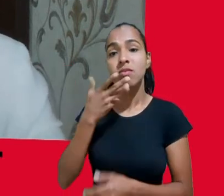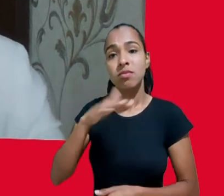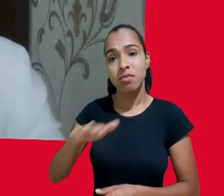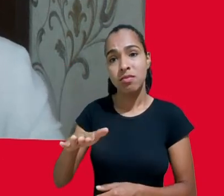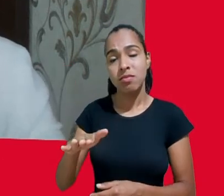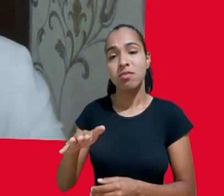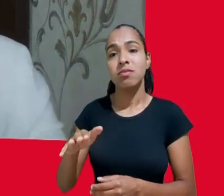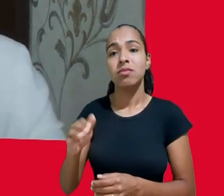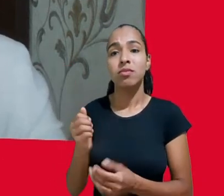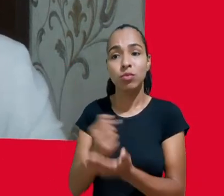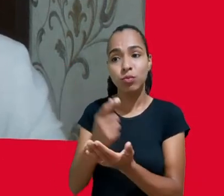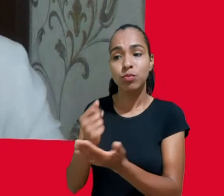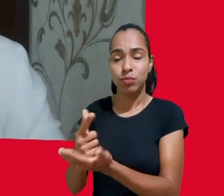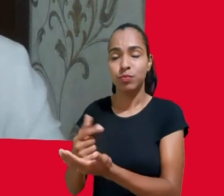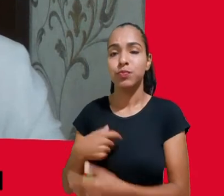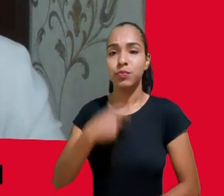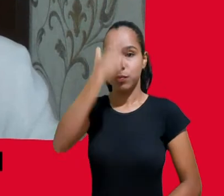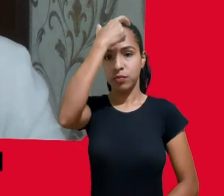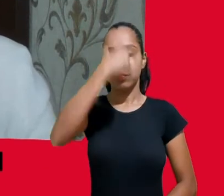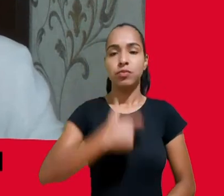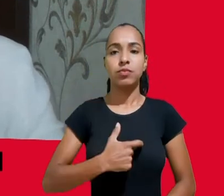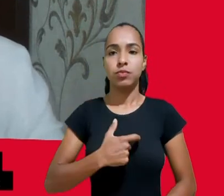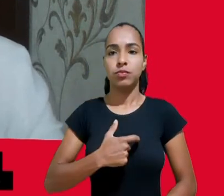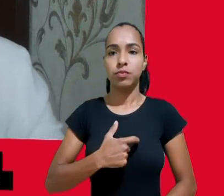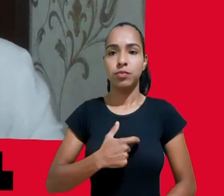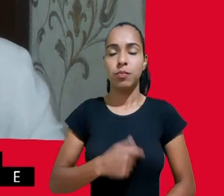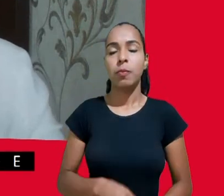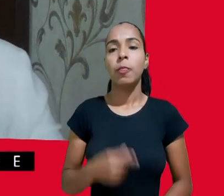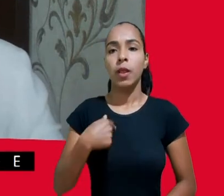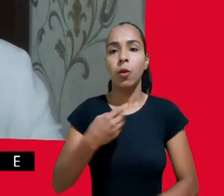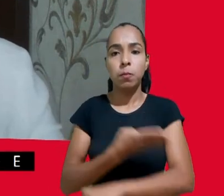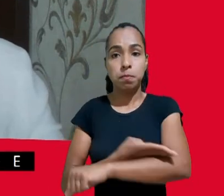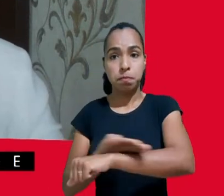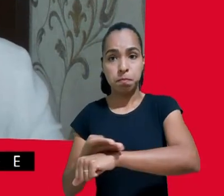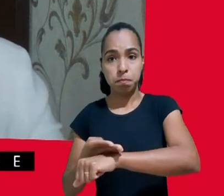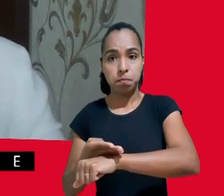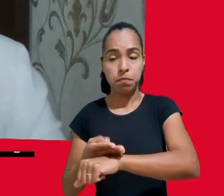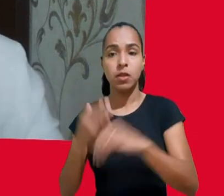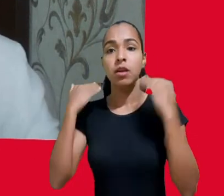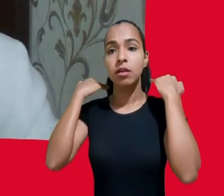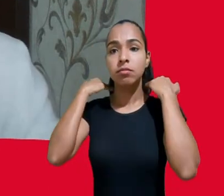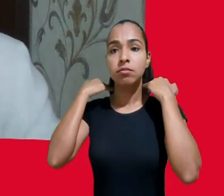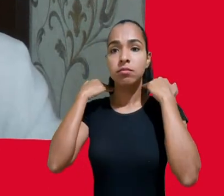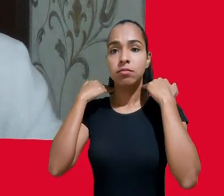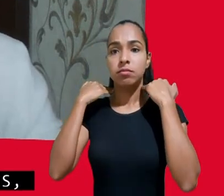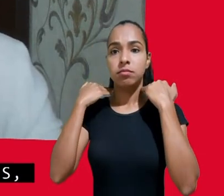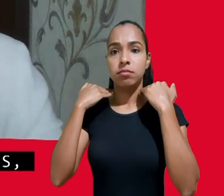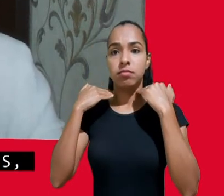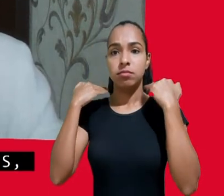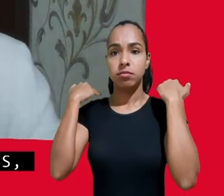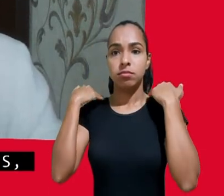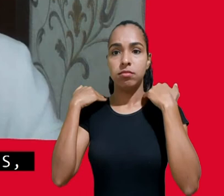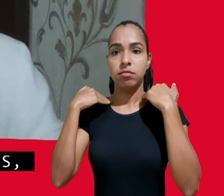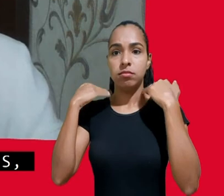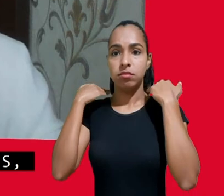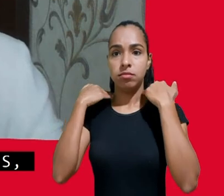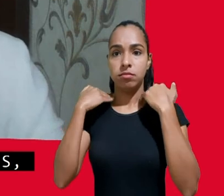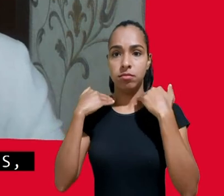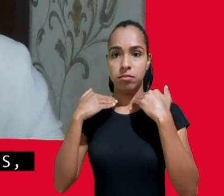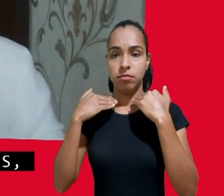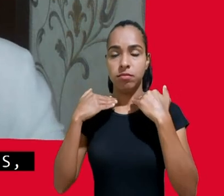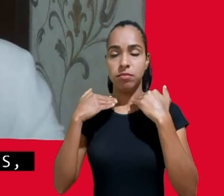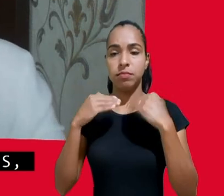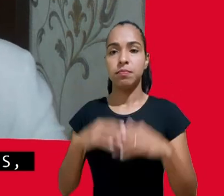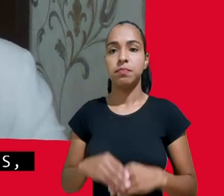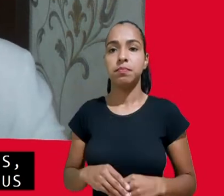eu sou uma mulher branca tenho cabelos curtos mais ou menos na altura dos meus ombros meu cabelo é ruivo